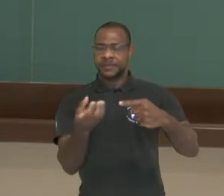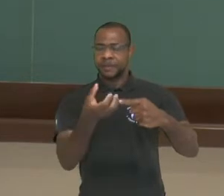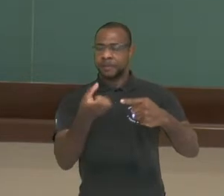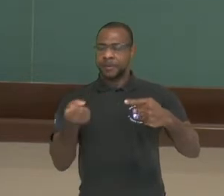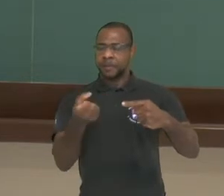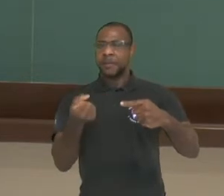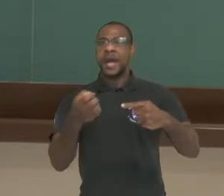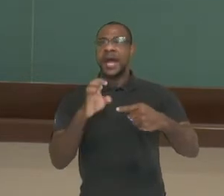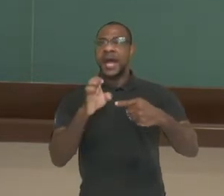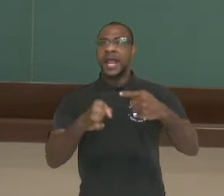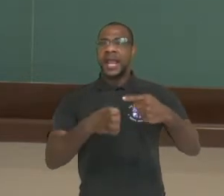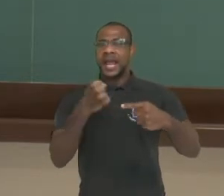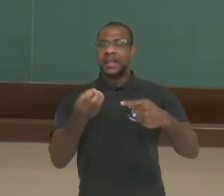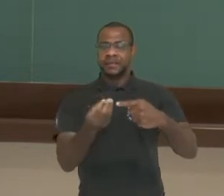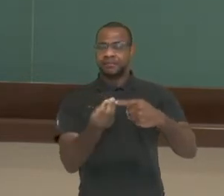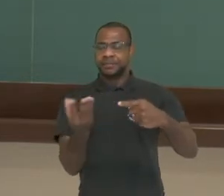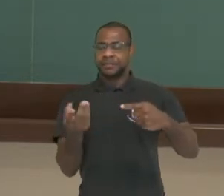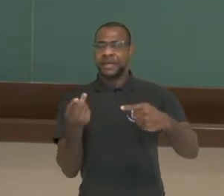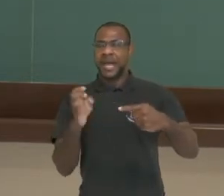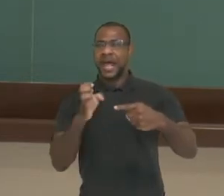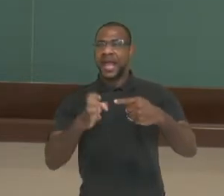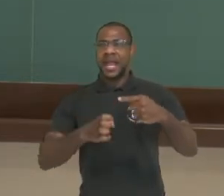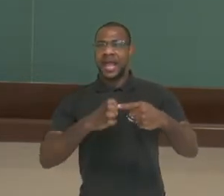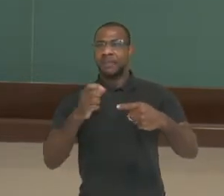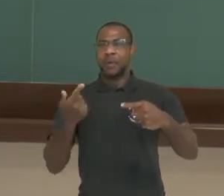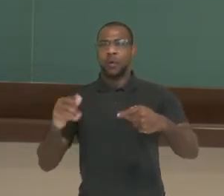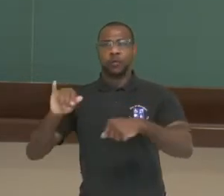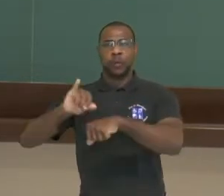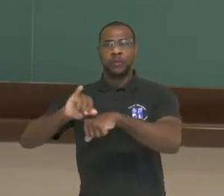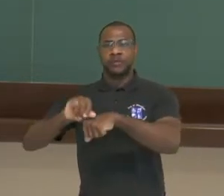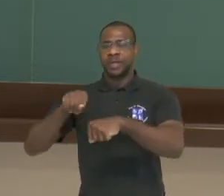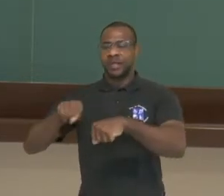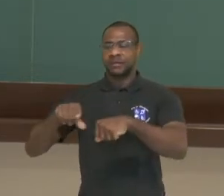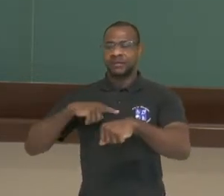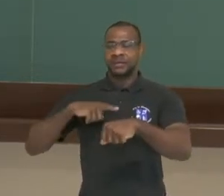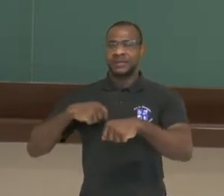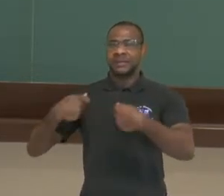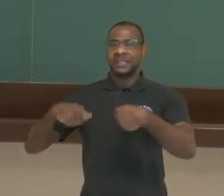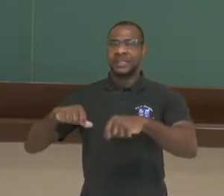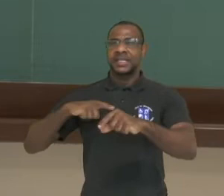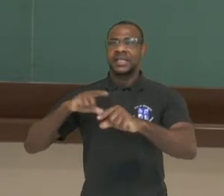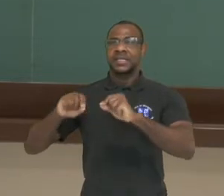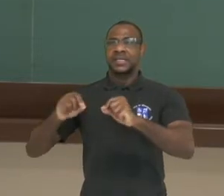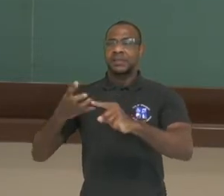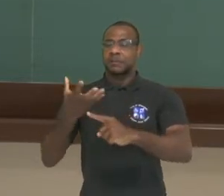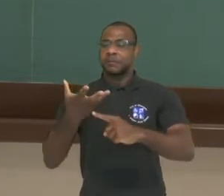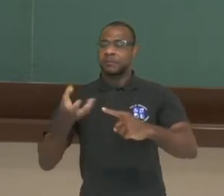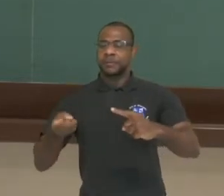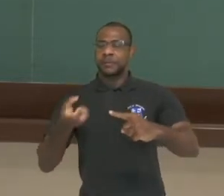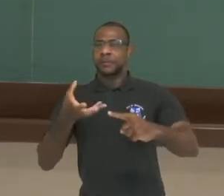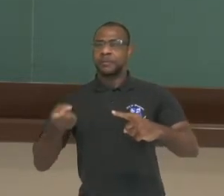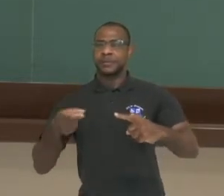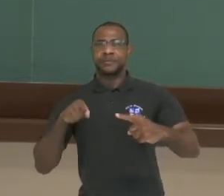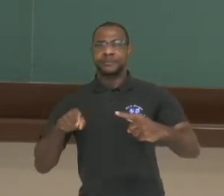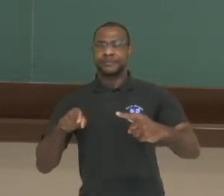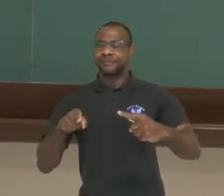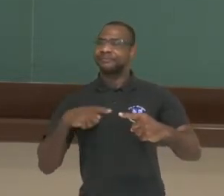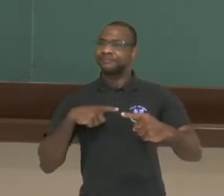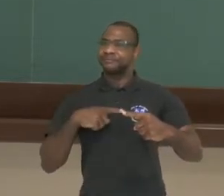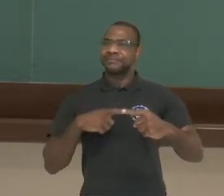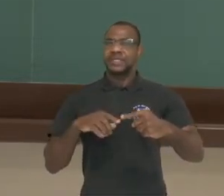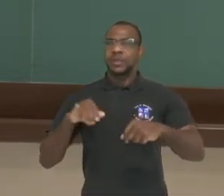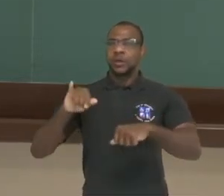transferindo elétrons para o outro material que tem a tendência ali de receber. Então, um material